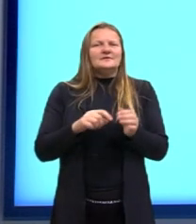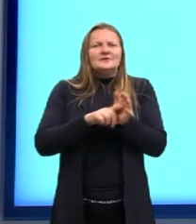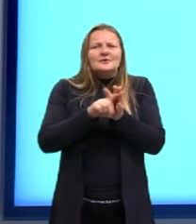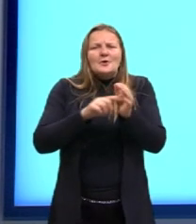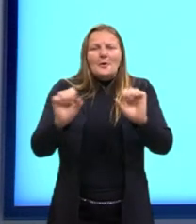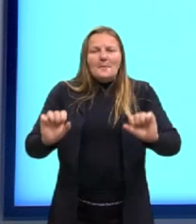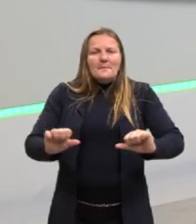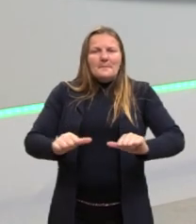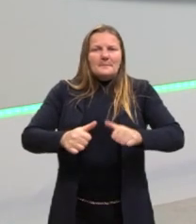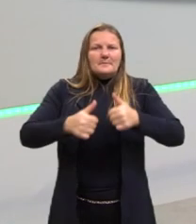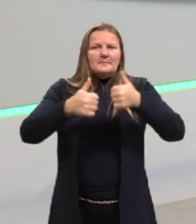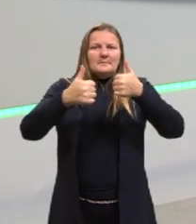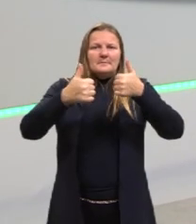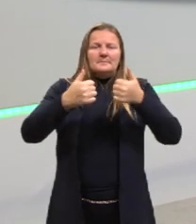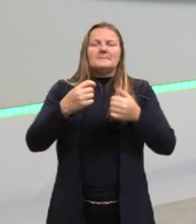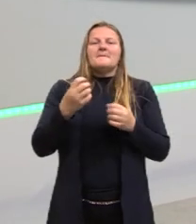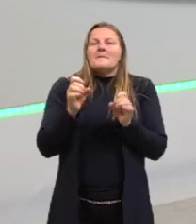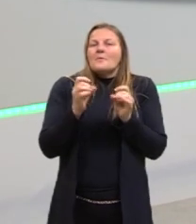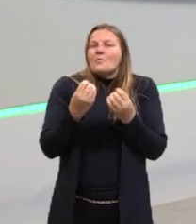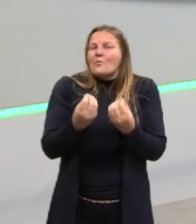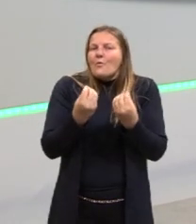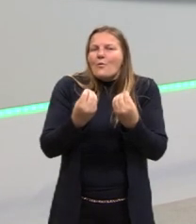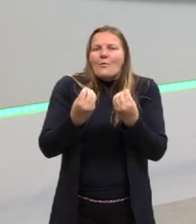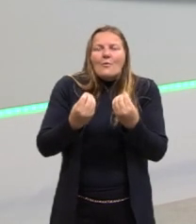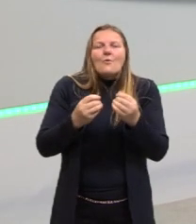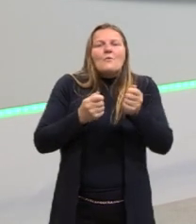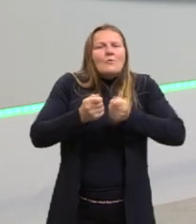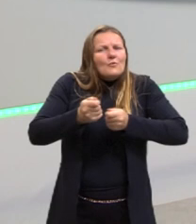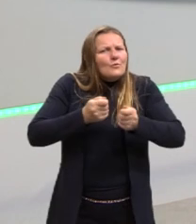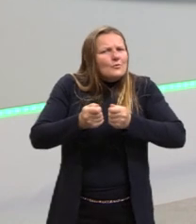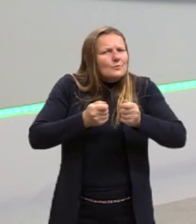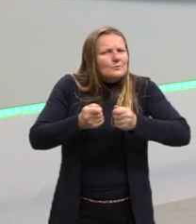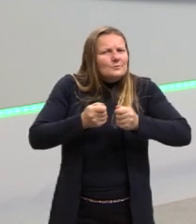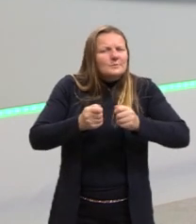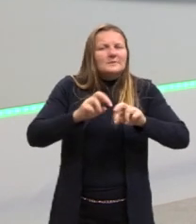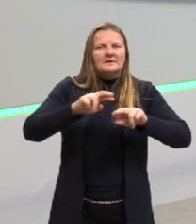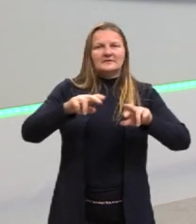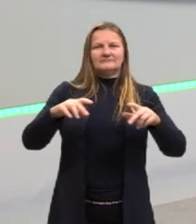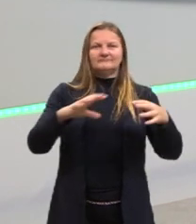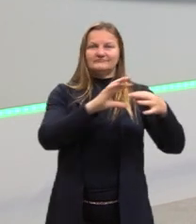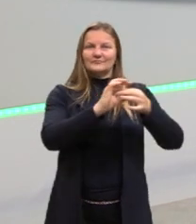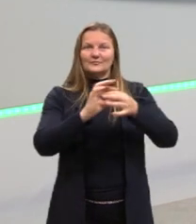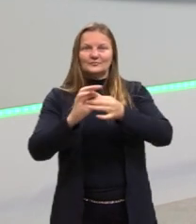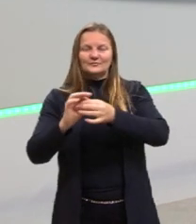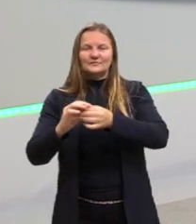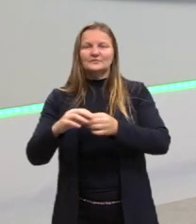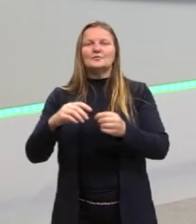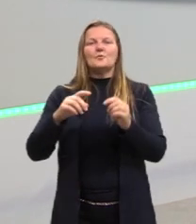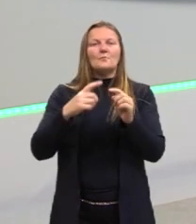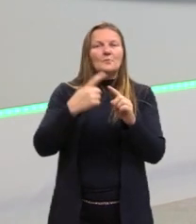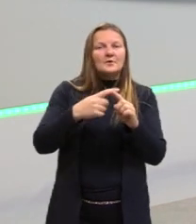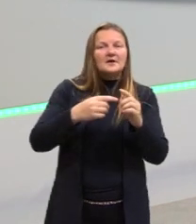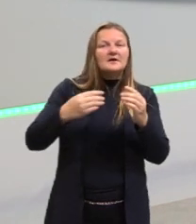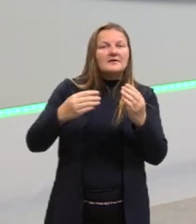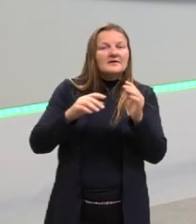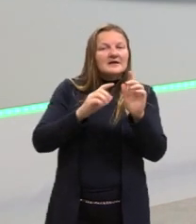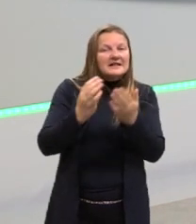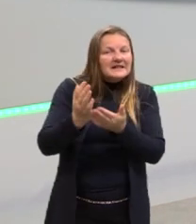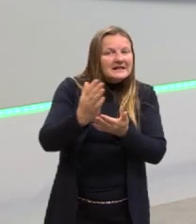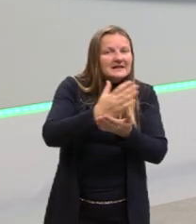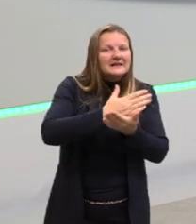melhorar, né? Procurar ali, controlar às vezes a situação através desses dados